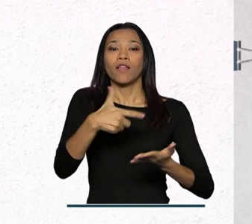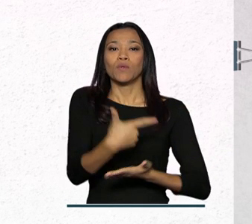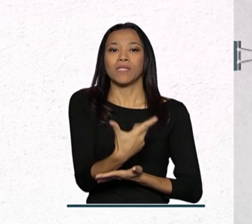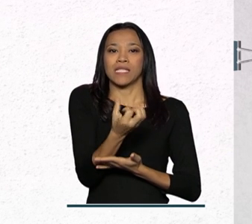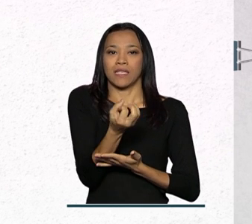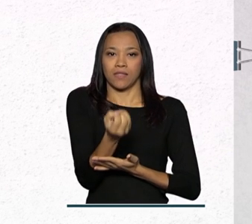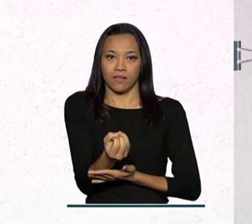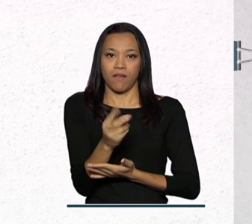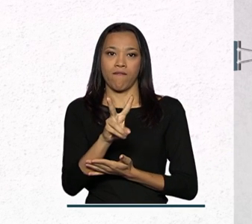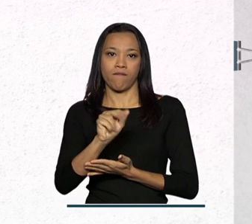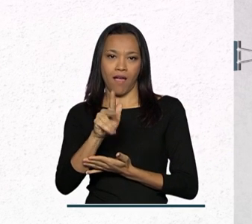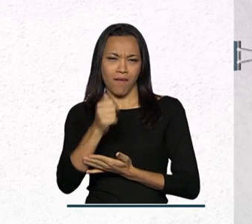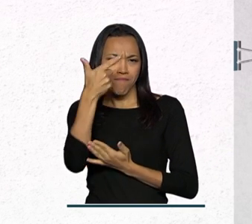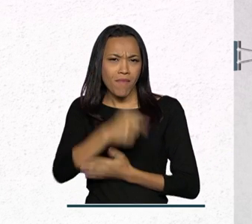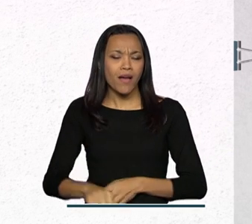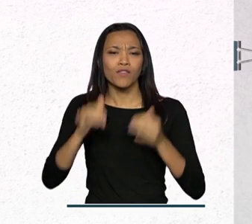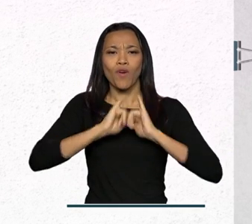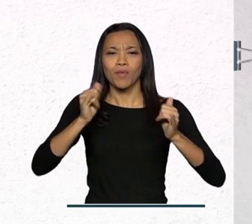vagas.